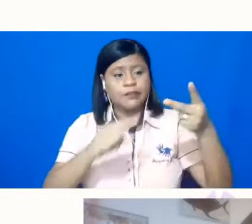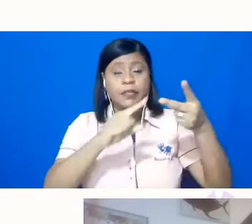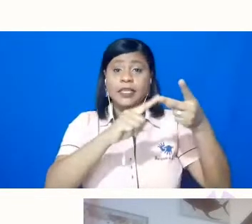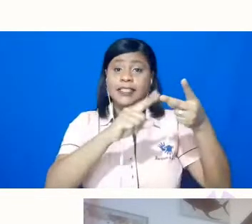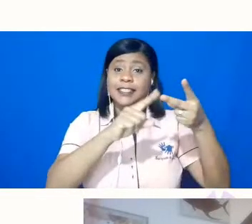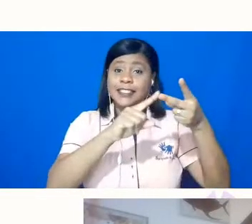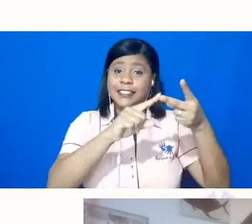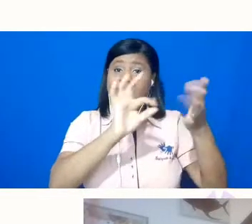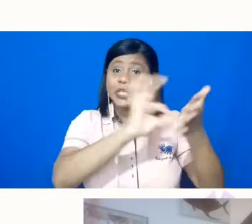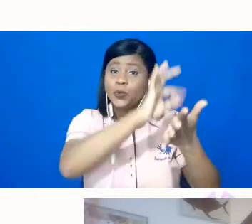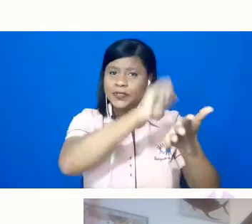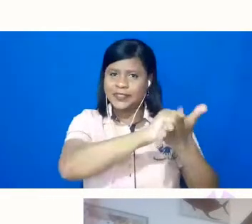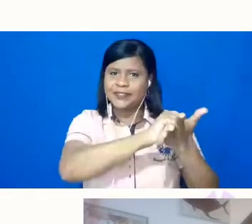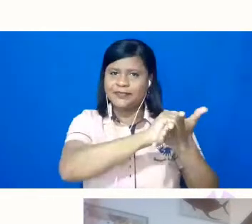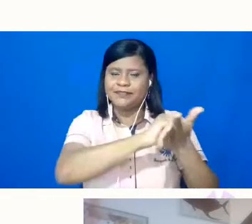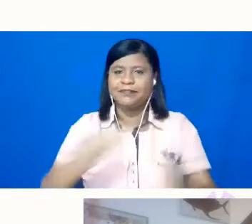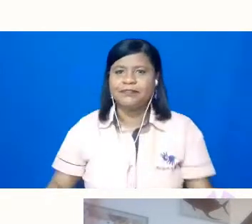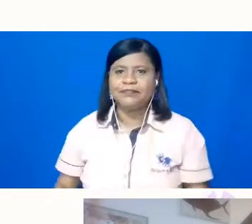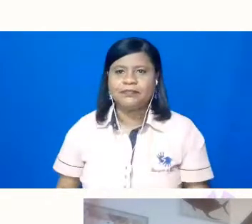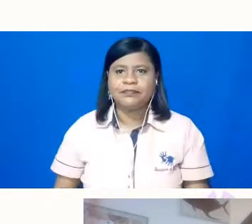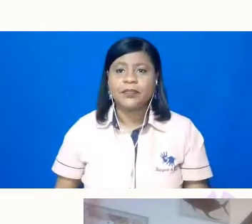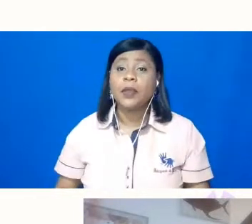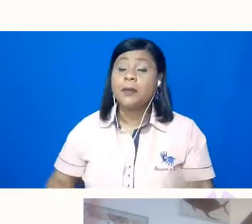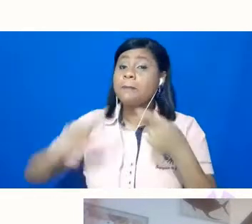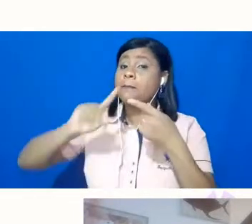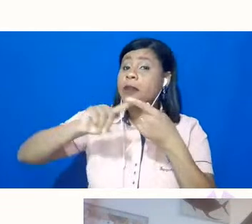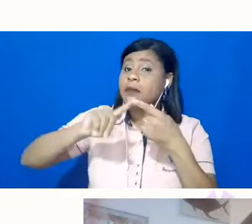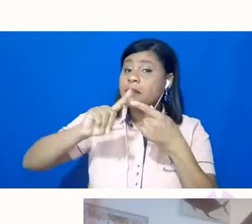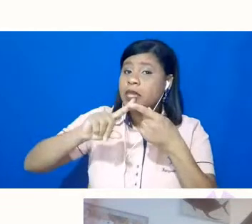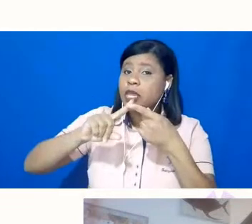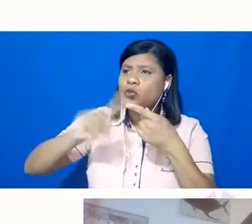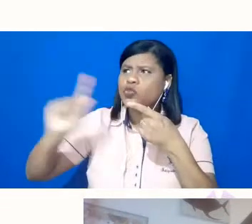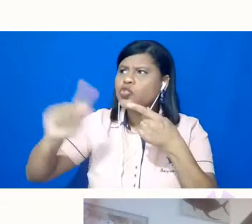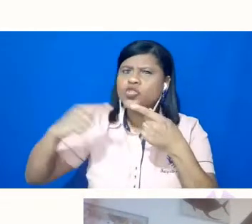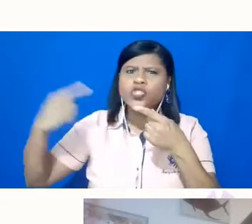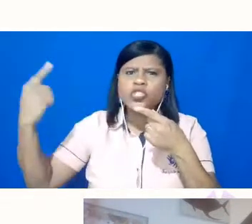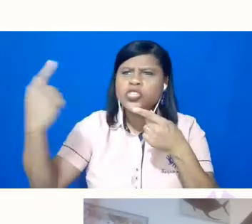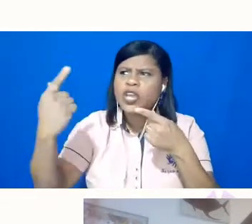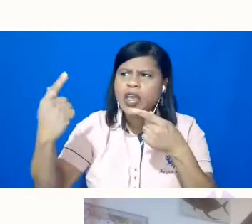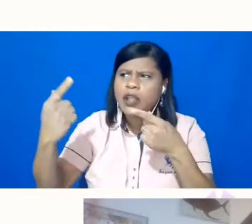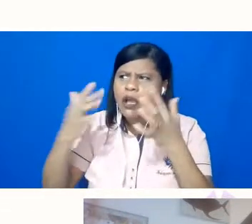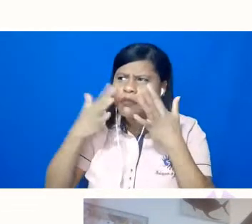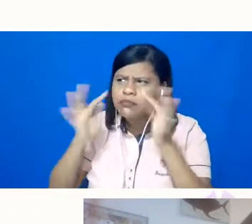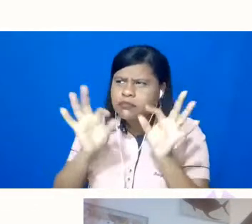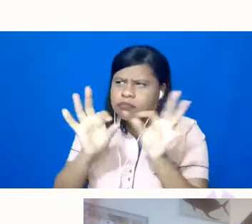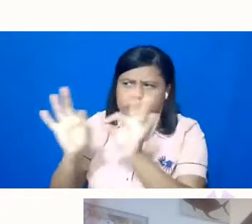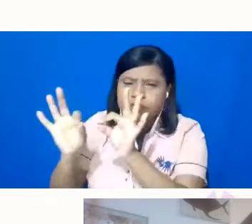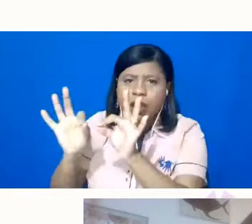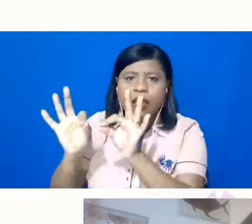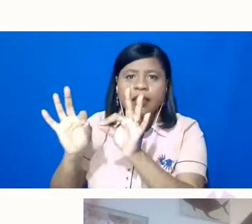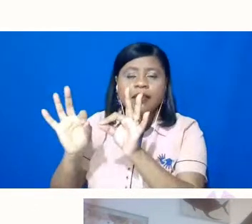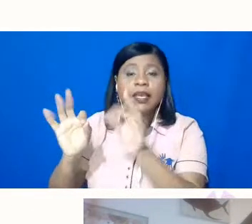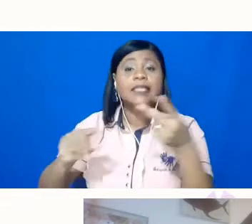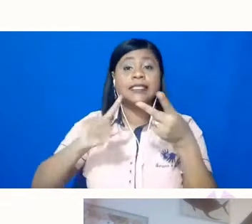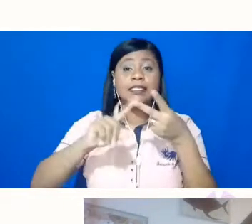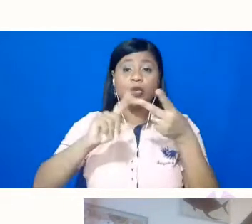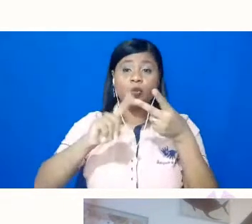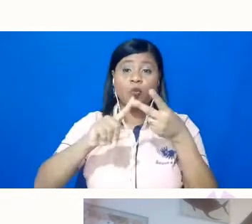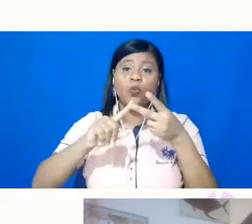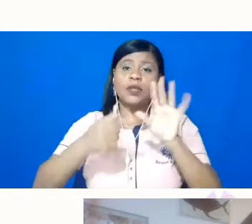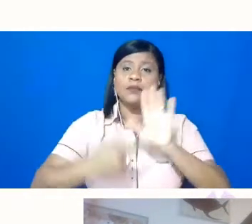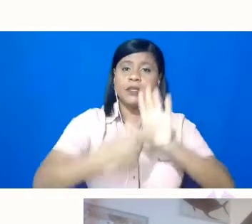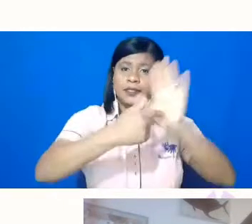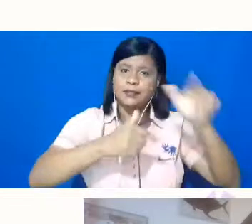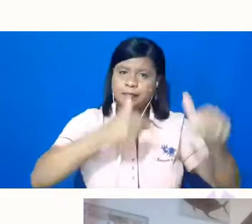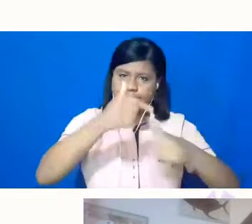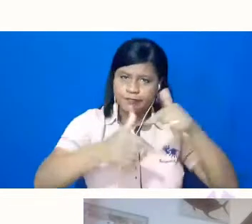momento, tá? Então, primeiro, uma inscrição geral como ouvinte e, em segundo lugar, uma submissão de um trabalho, né, que pode